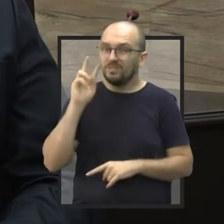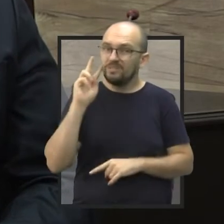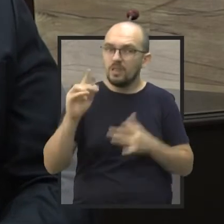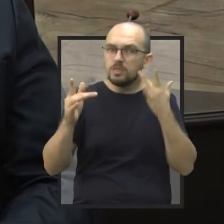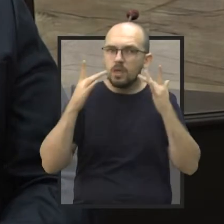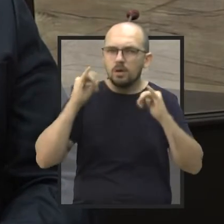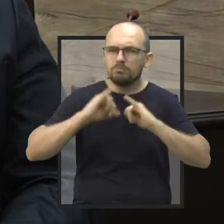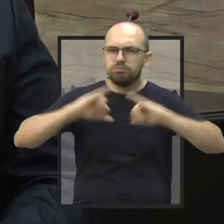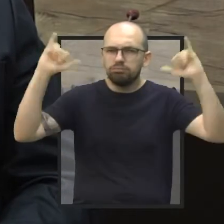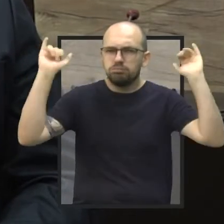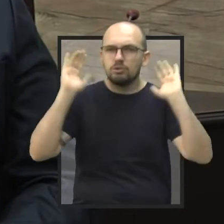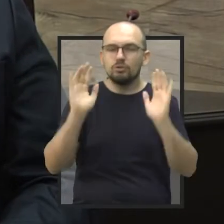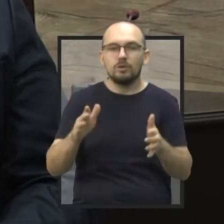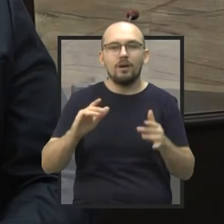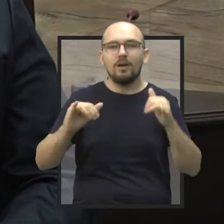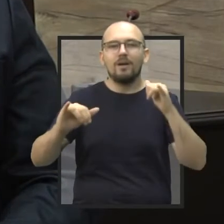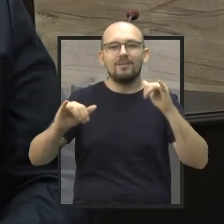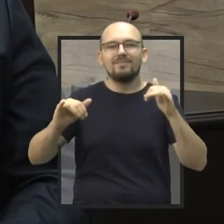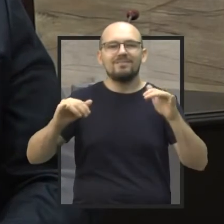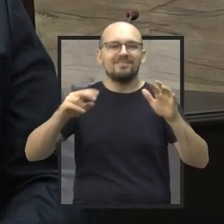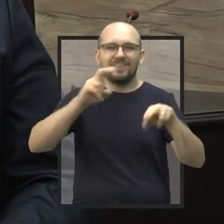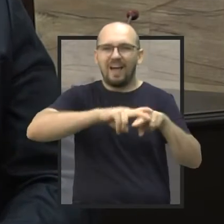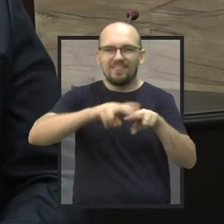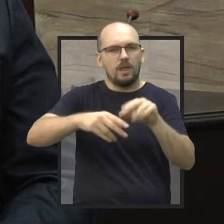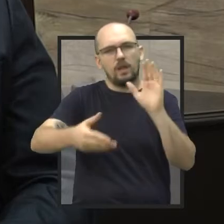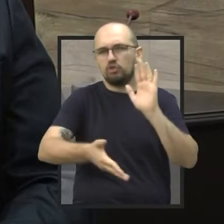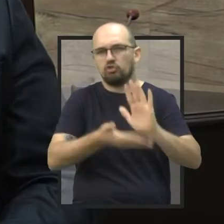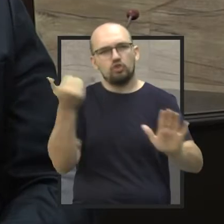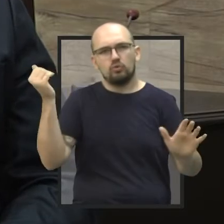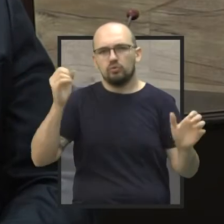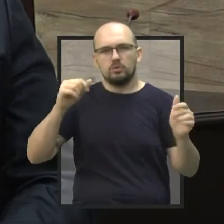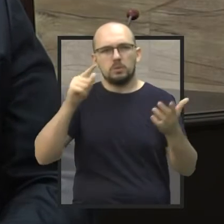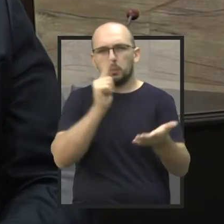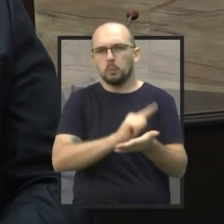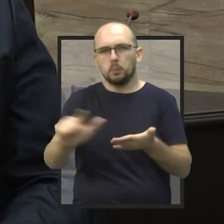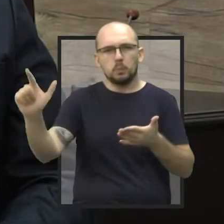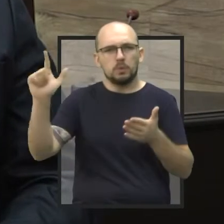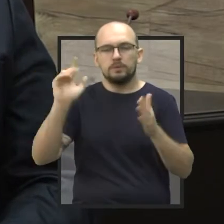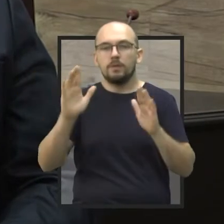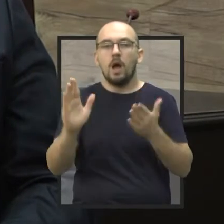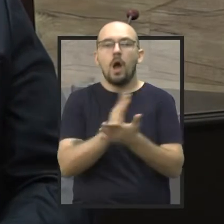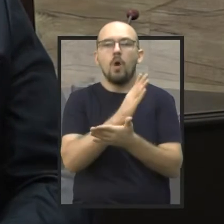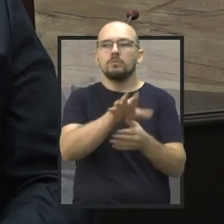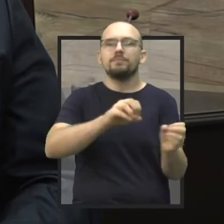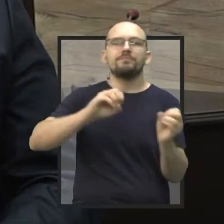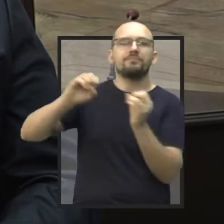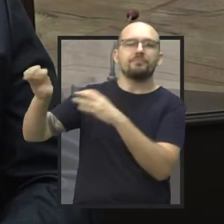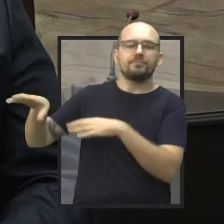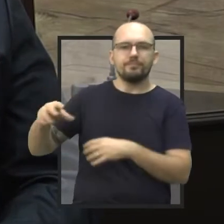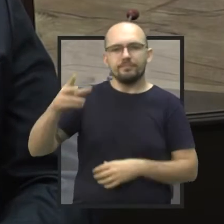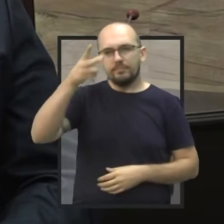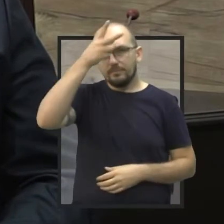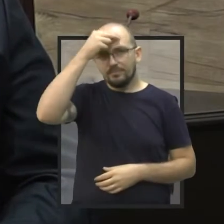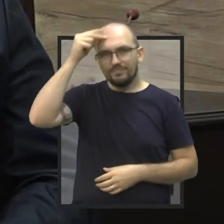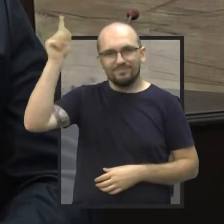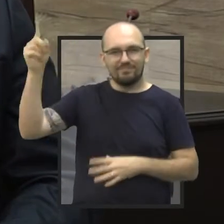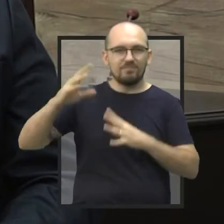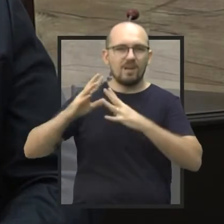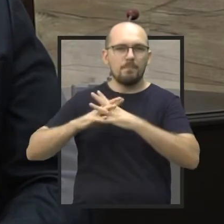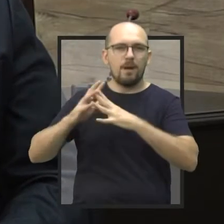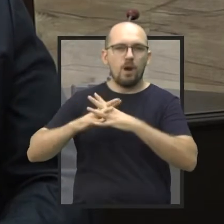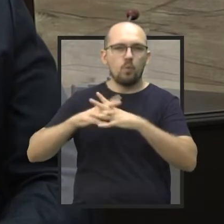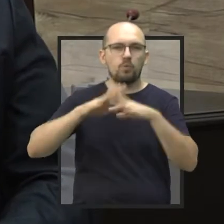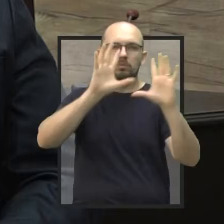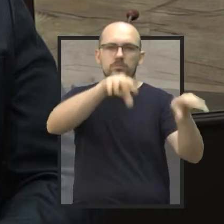mídia, que o teatro já foi retirado, as cadeiras de lá. Inclusive, tem algumas já que estão no depósito da prefeitura, ali no Camargo, no Antigo